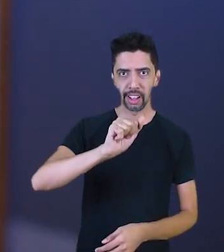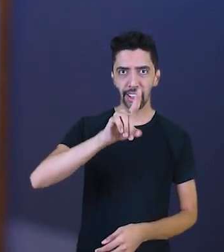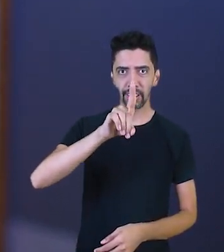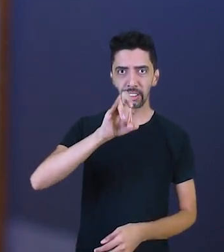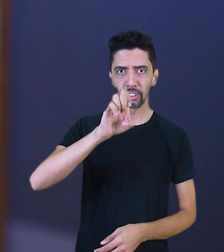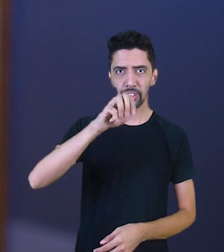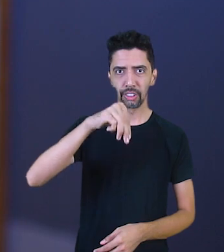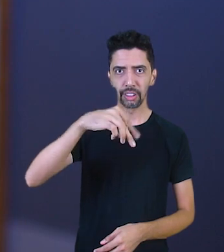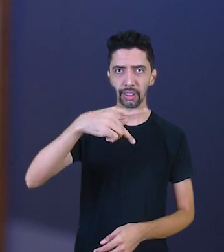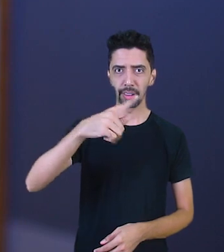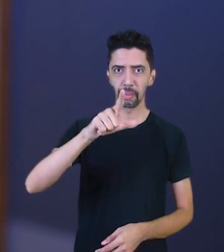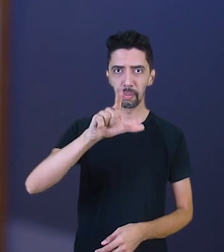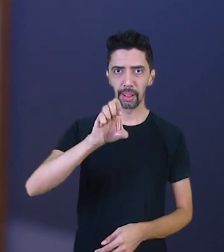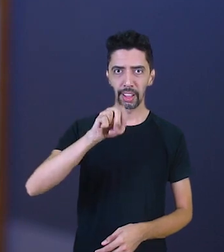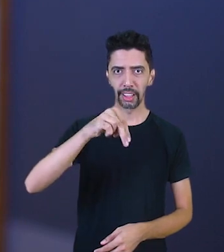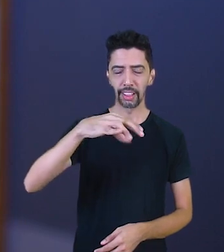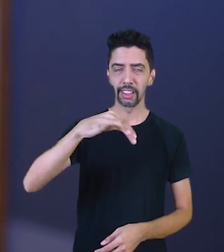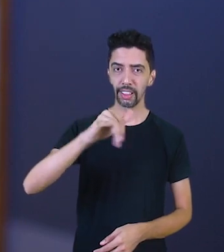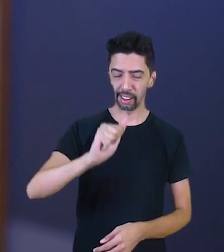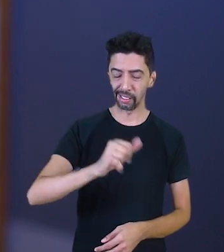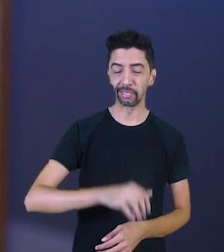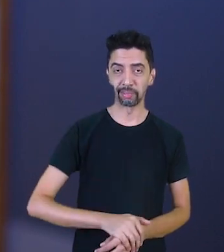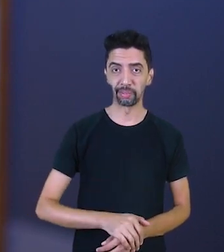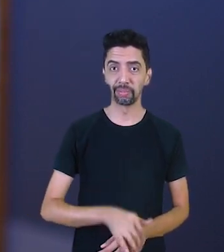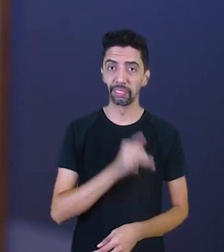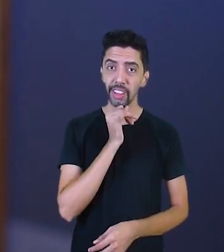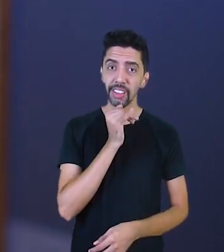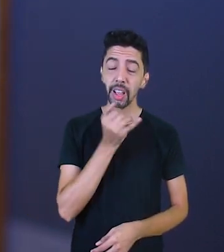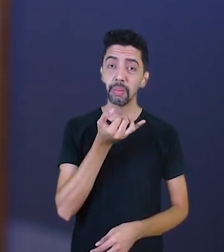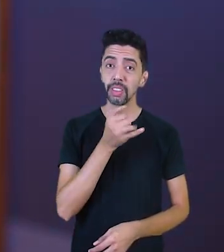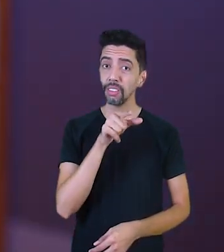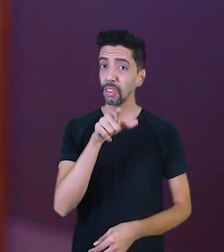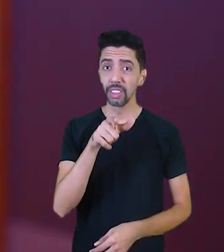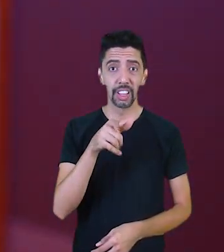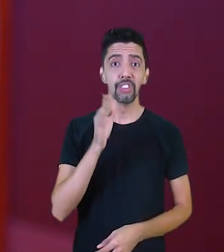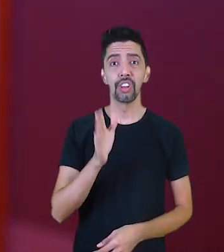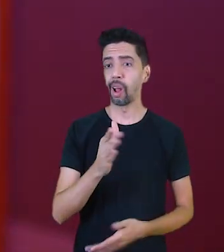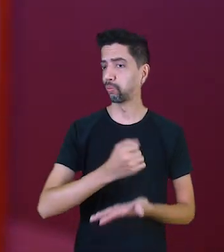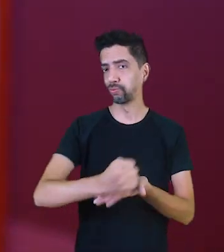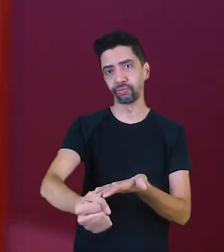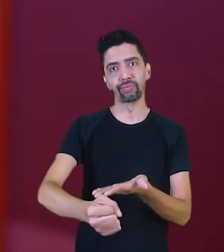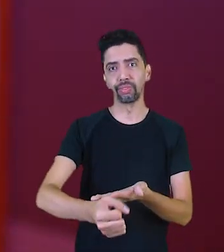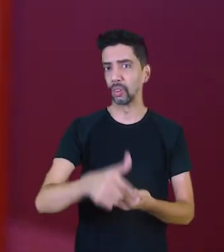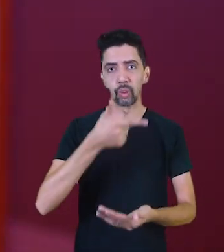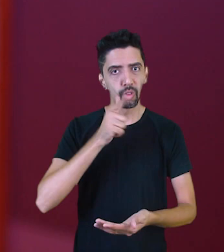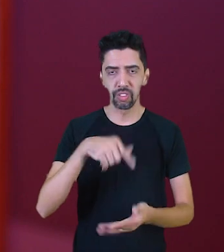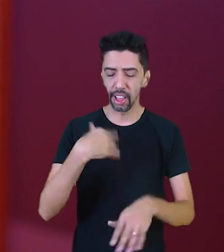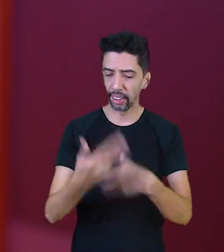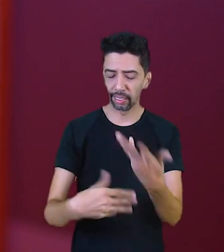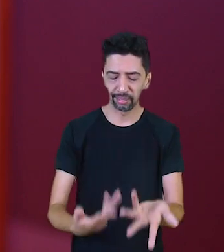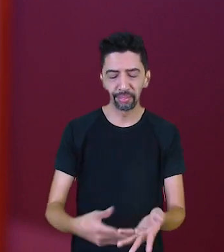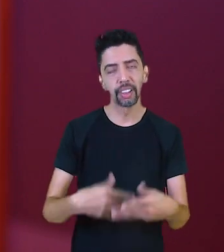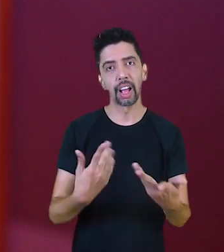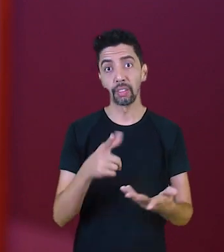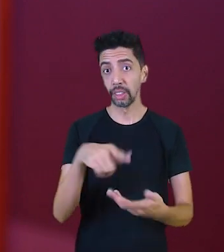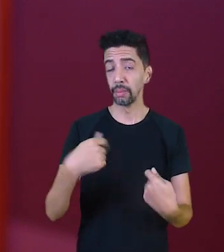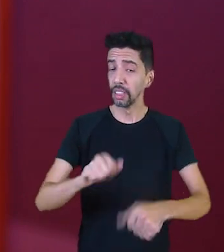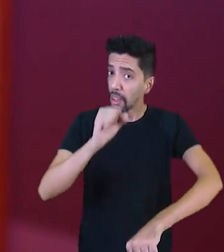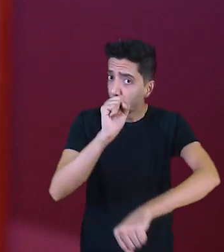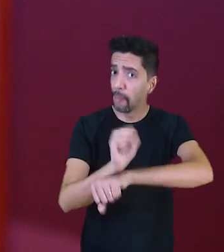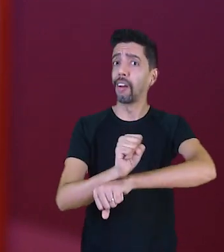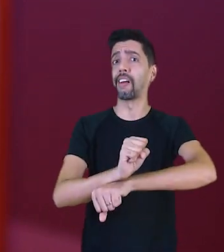honrar esta minha dívida no vencimento, é sinal vermelho. Eu preciso parar tudo.